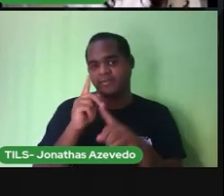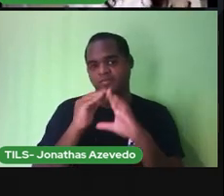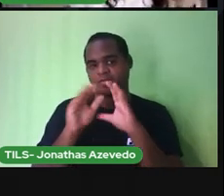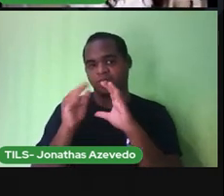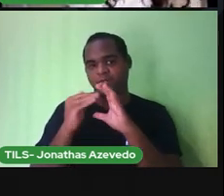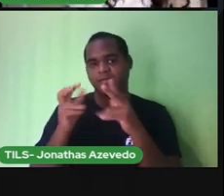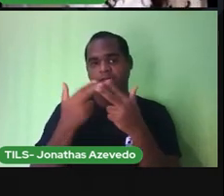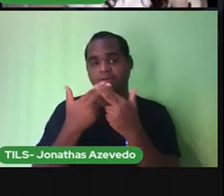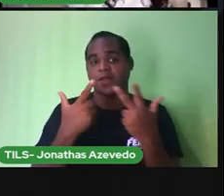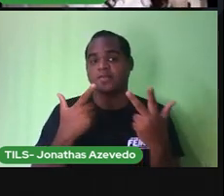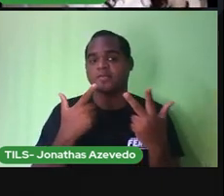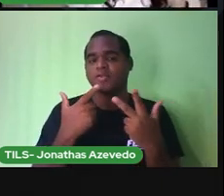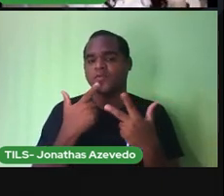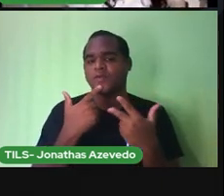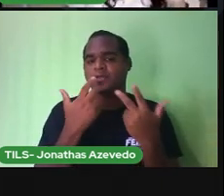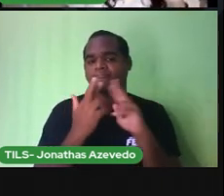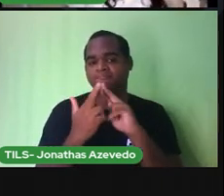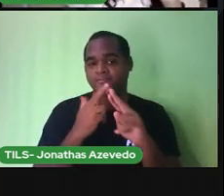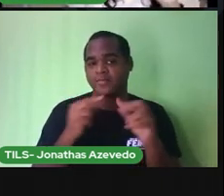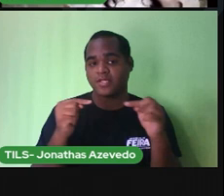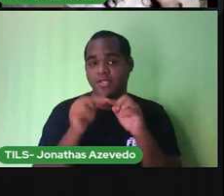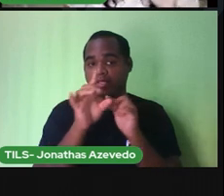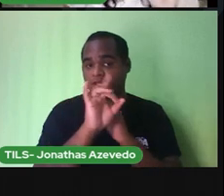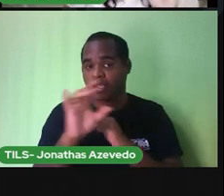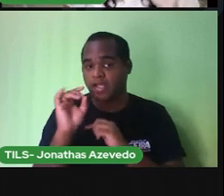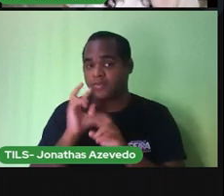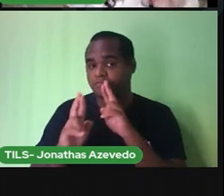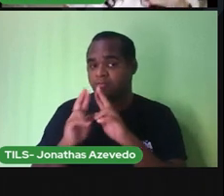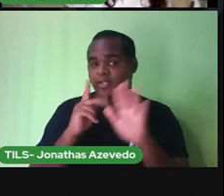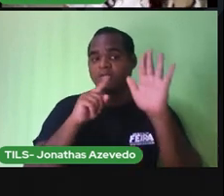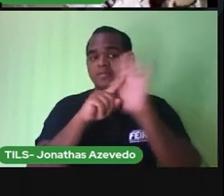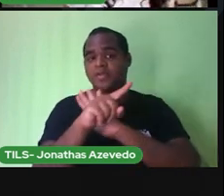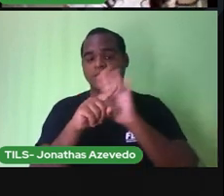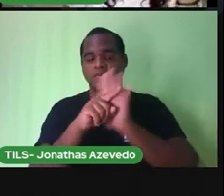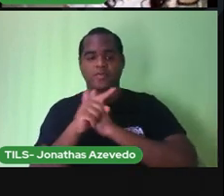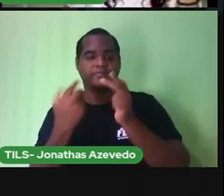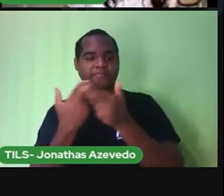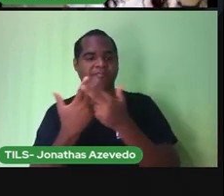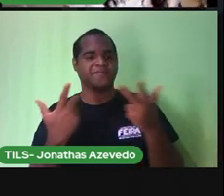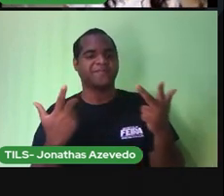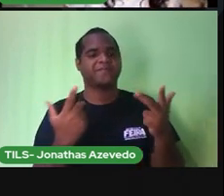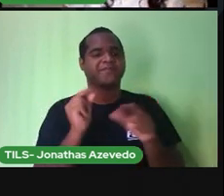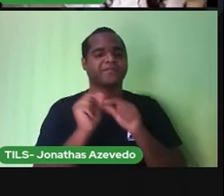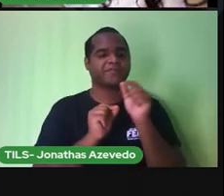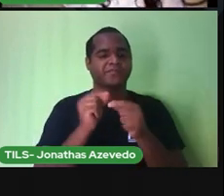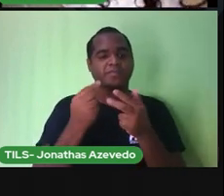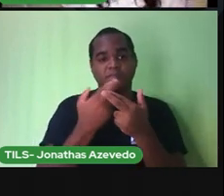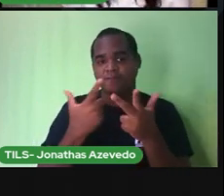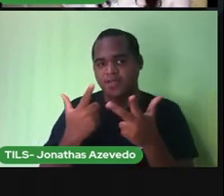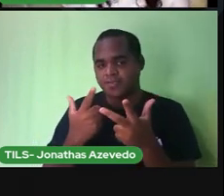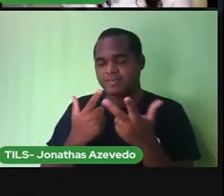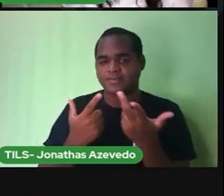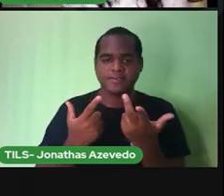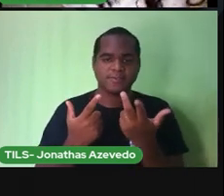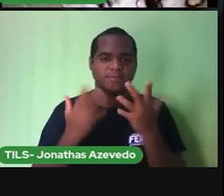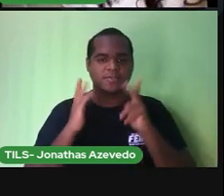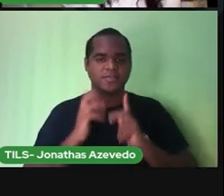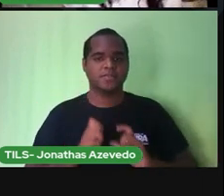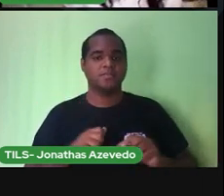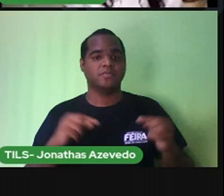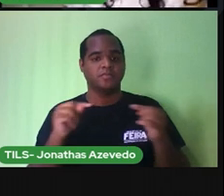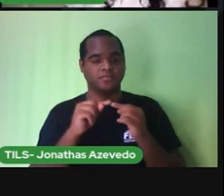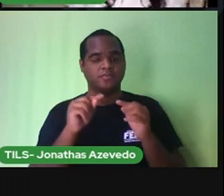então você vai responder cada perguntinha dessa lá quais são as ações de higiene que você já praticou